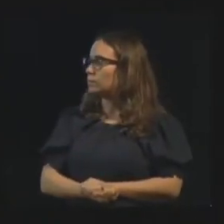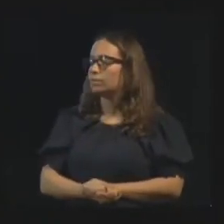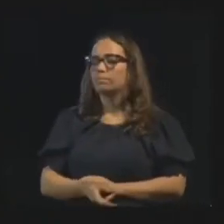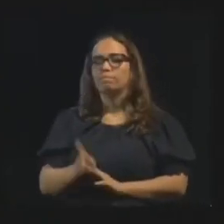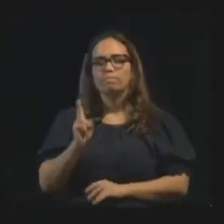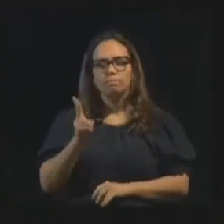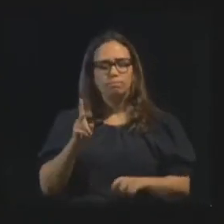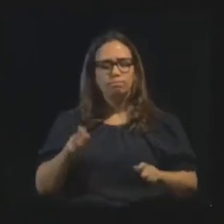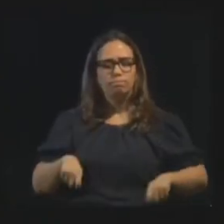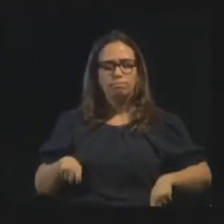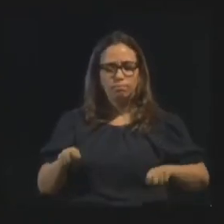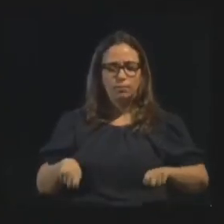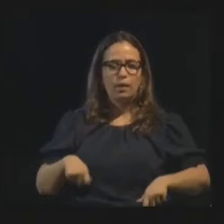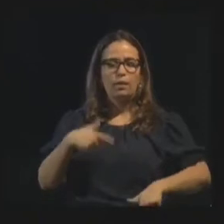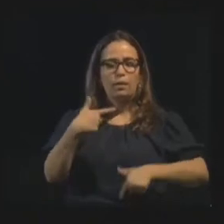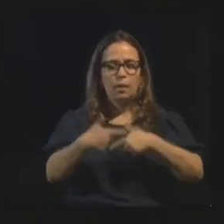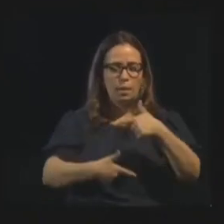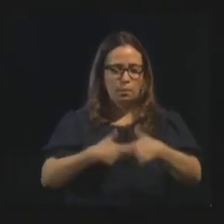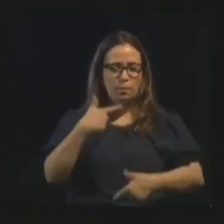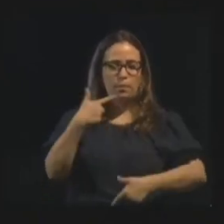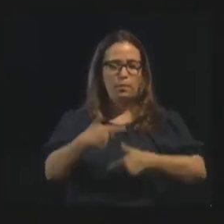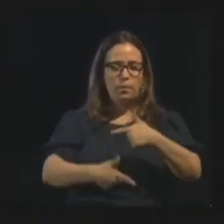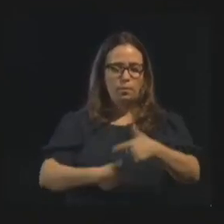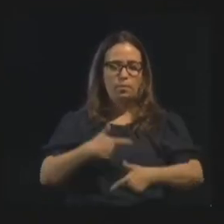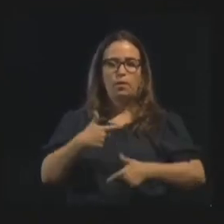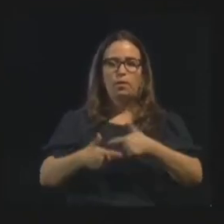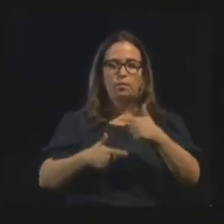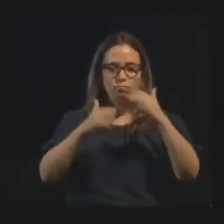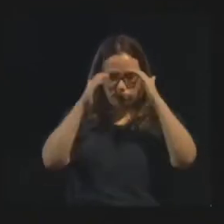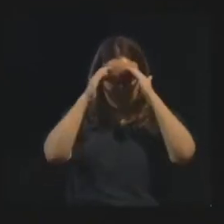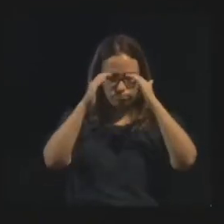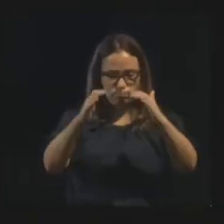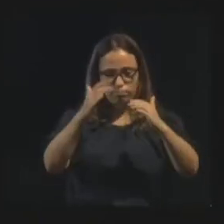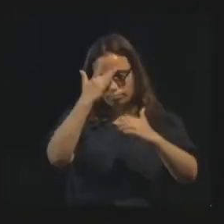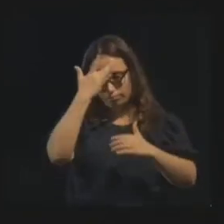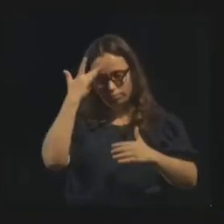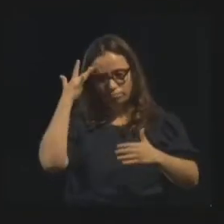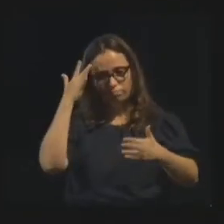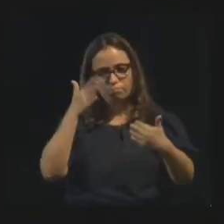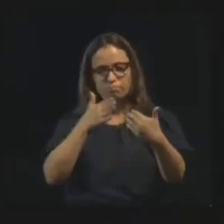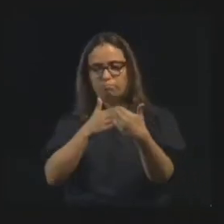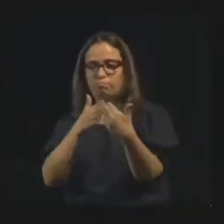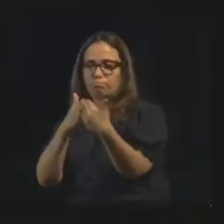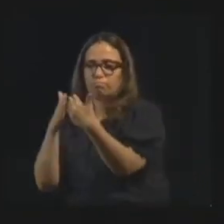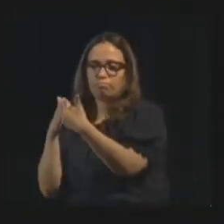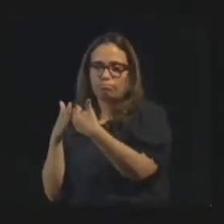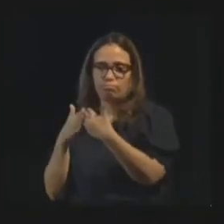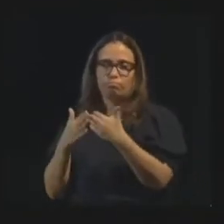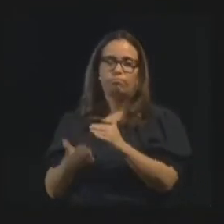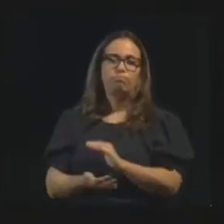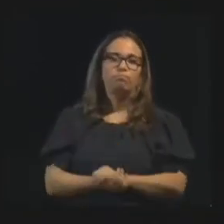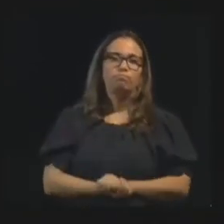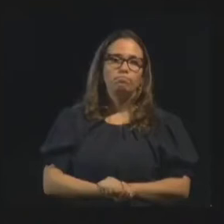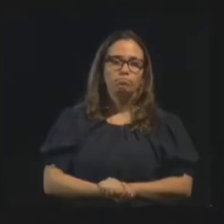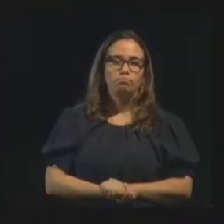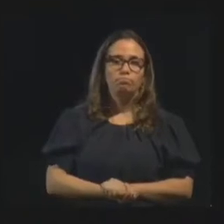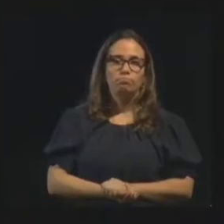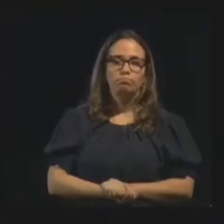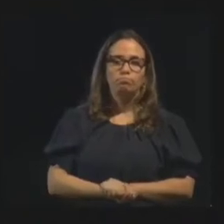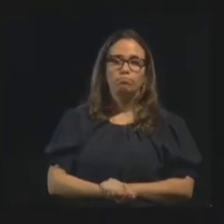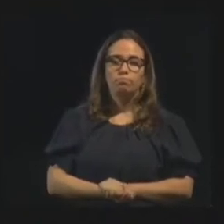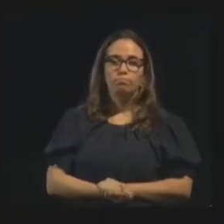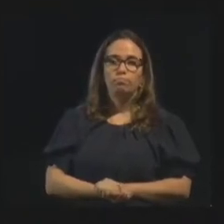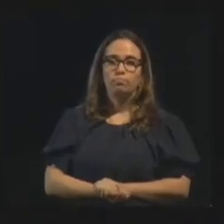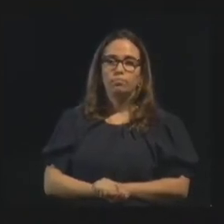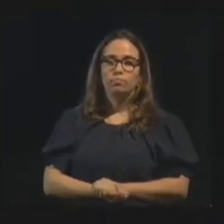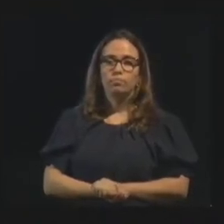mesmo assim trabalhando, atendendo a todos que chegavam naquele recinto. Fica